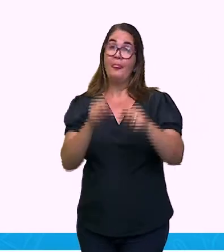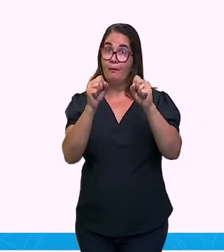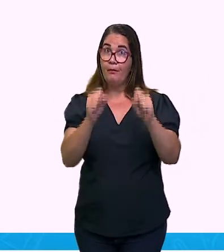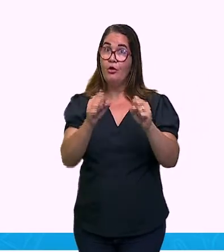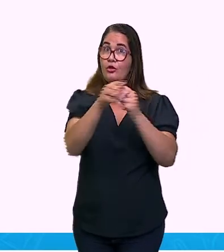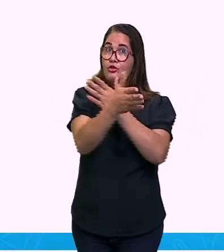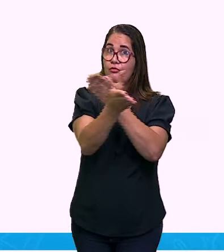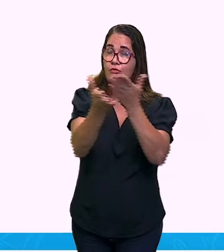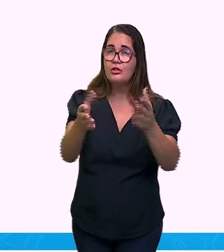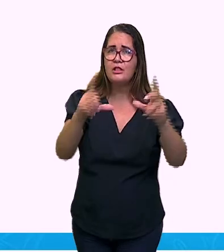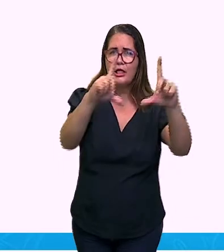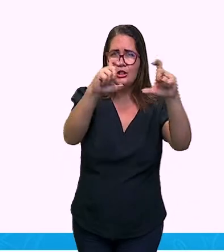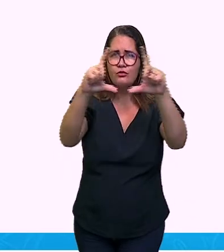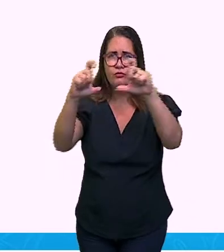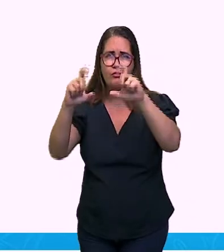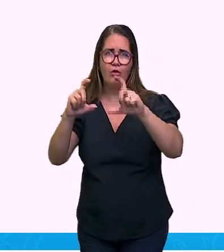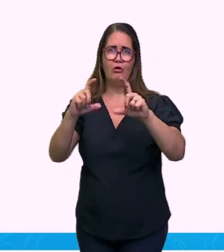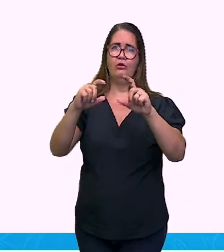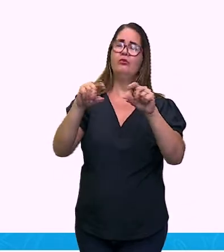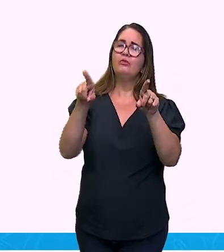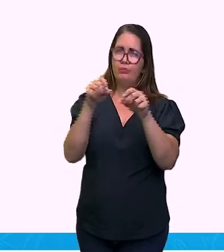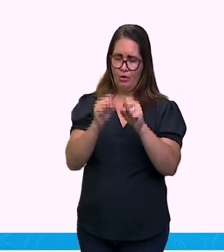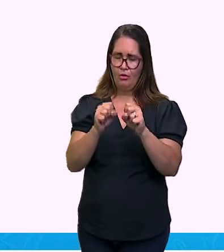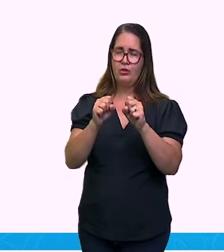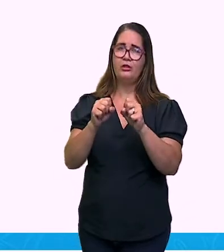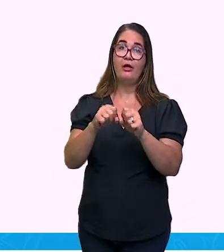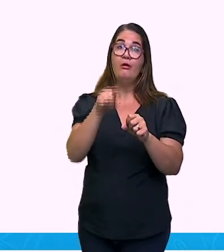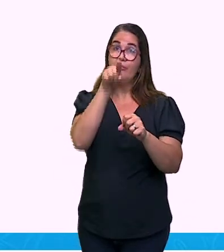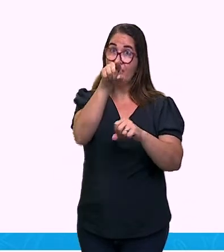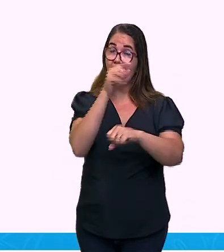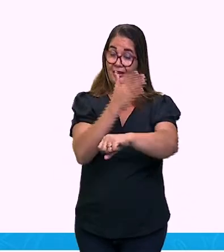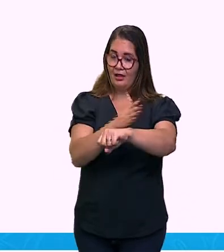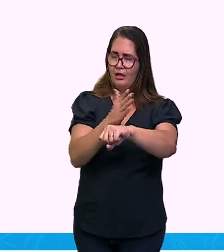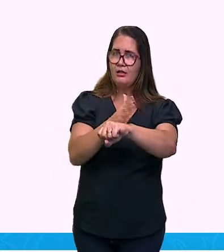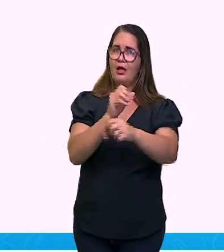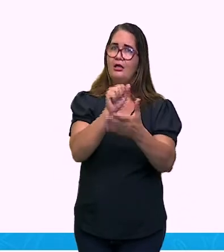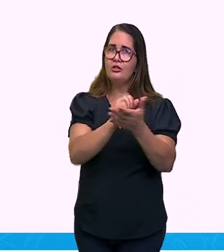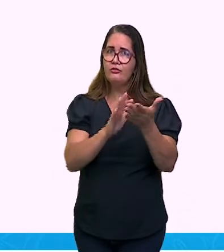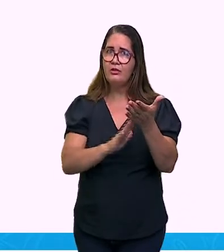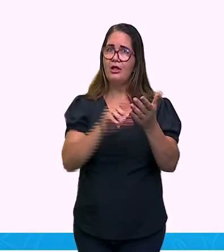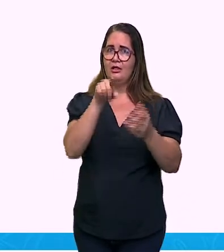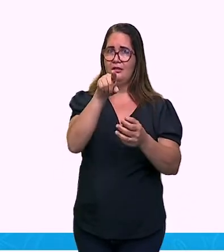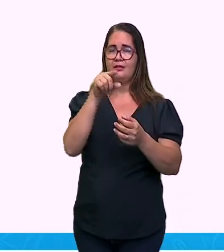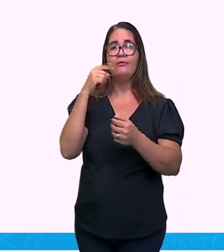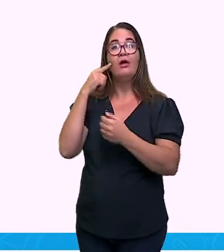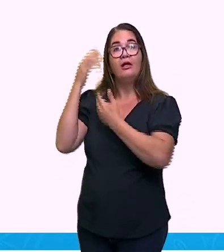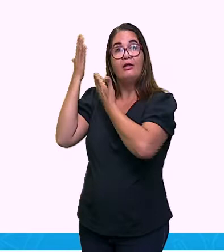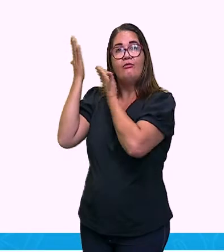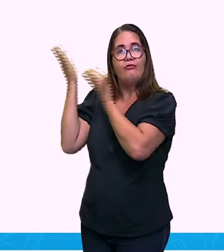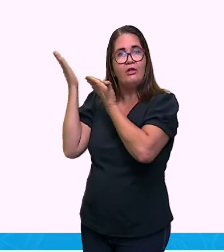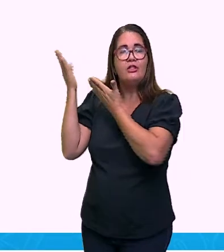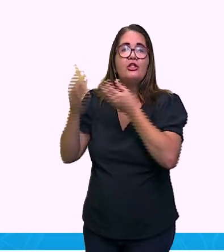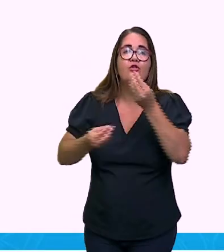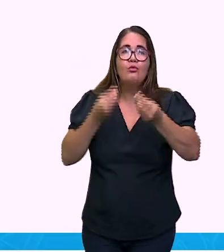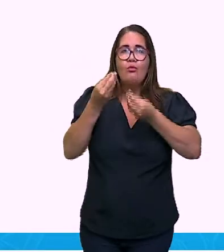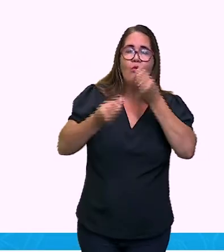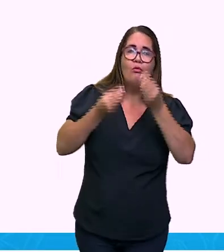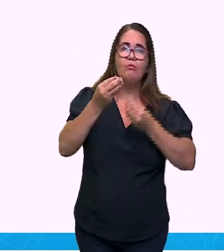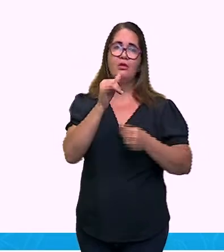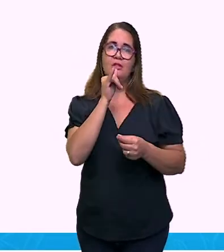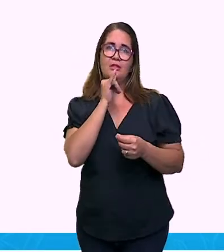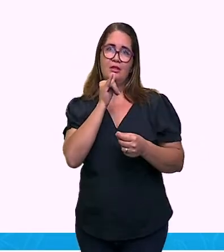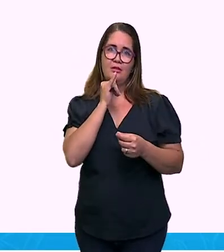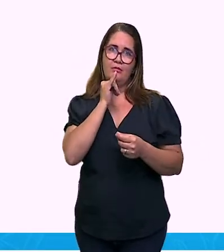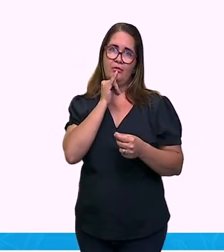tela com todas as conjunções, para vocês treinarem aí nas suas casas, tá? Que eu vou trazer mesmo os exemplos.